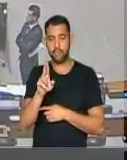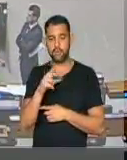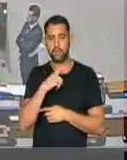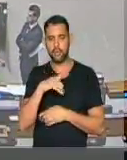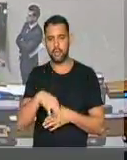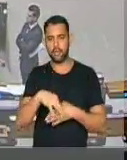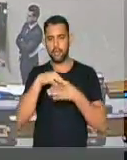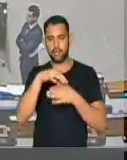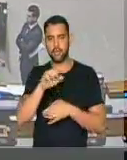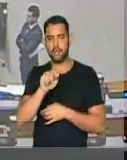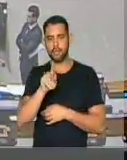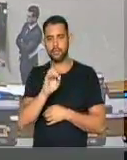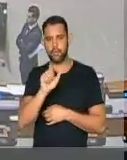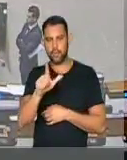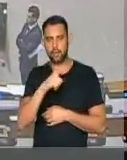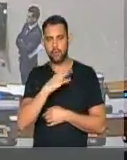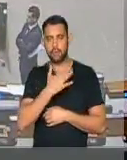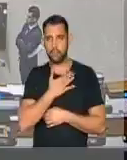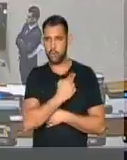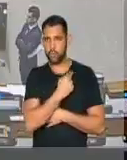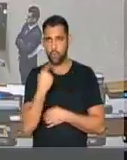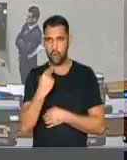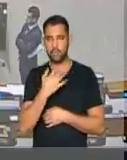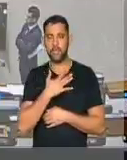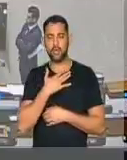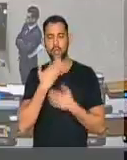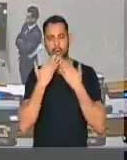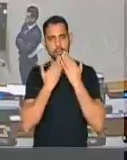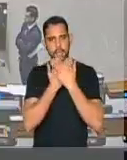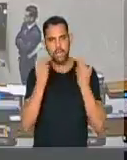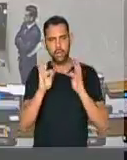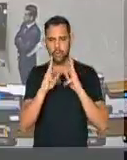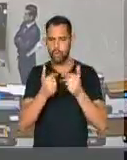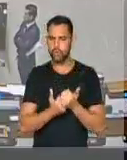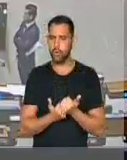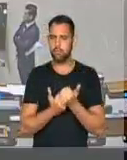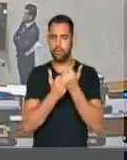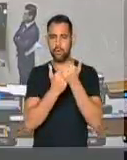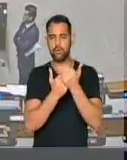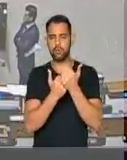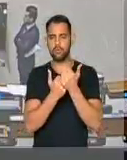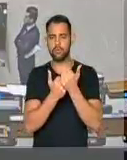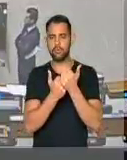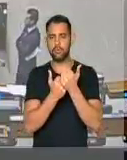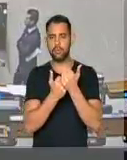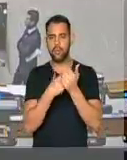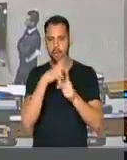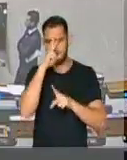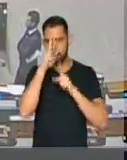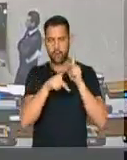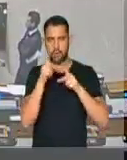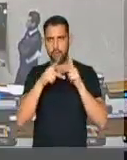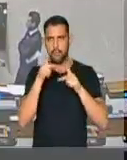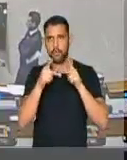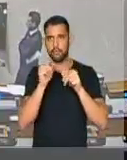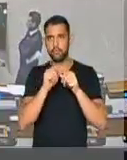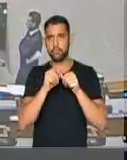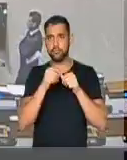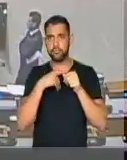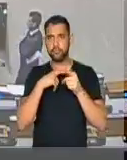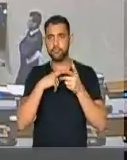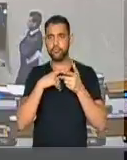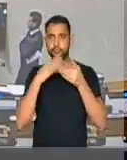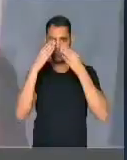da líder Alice Portugal, em meu nome, expressar toda a solidariedade ao povo mexicano.